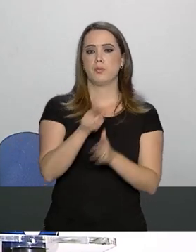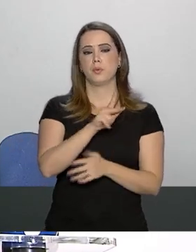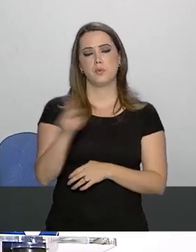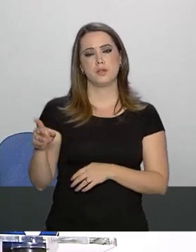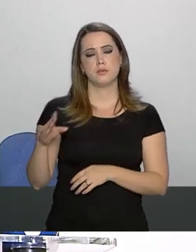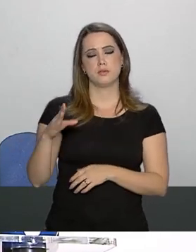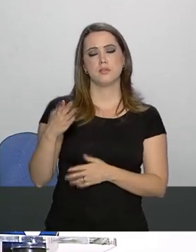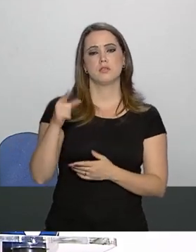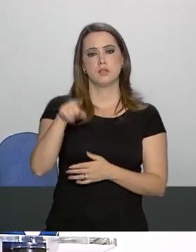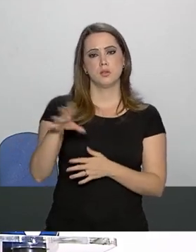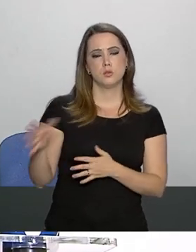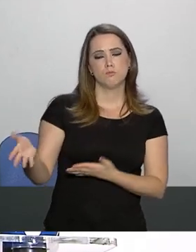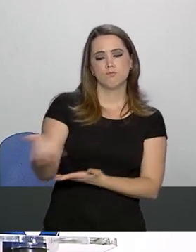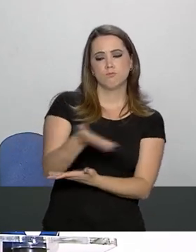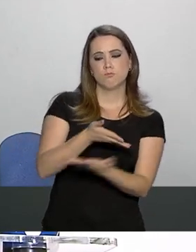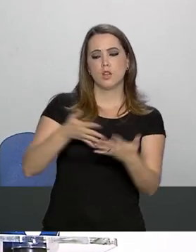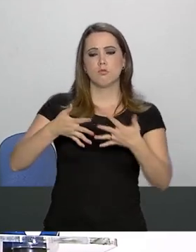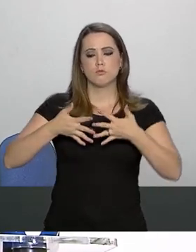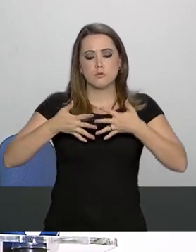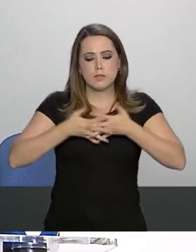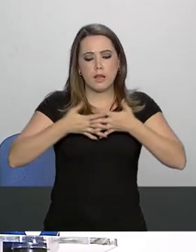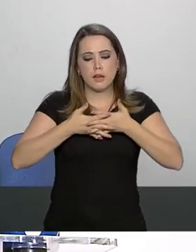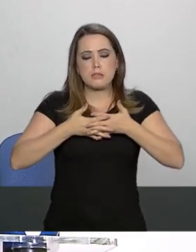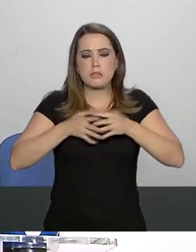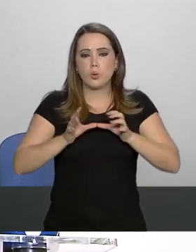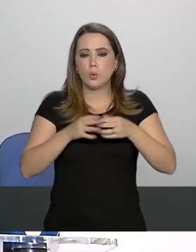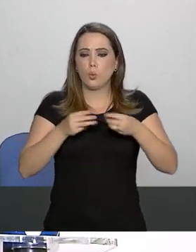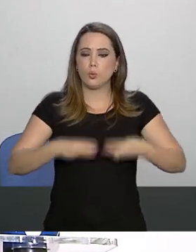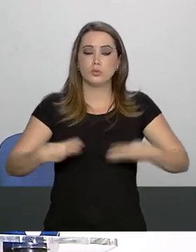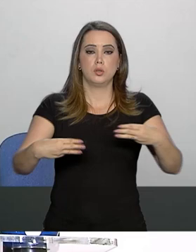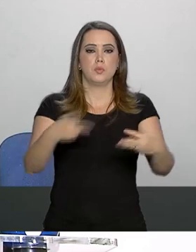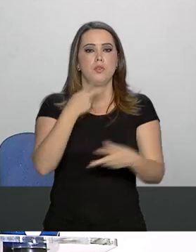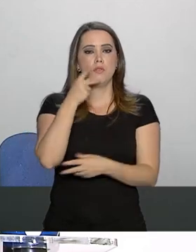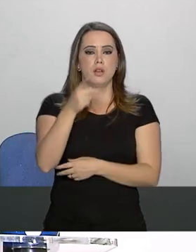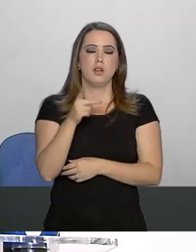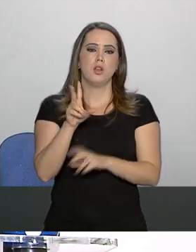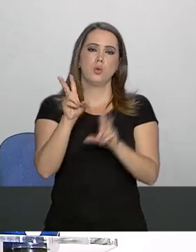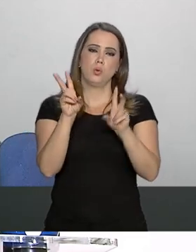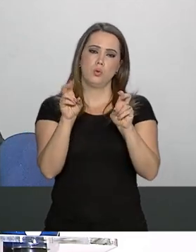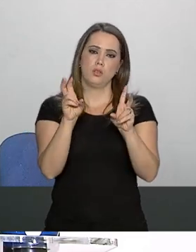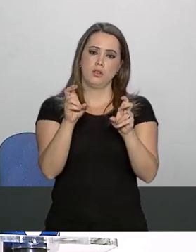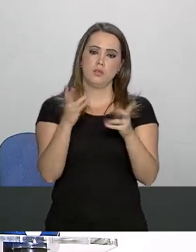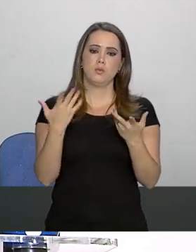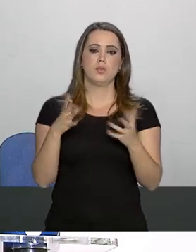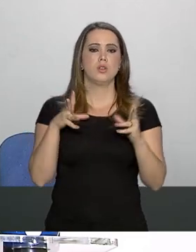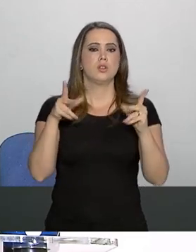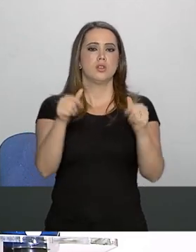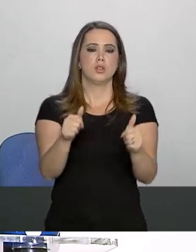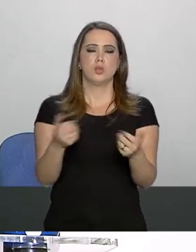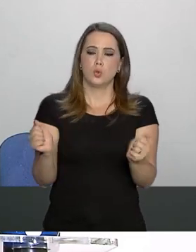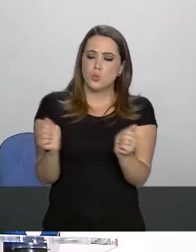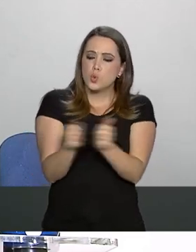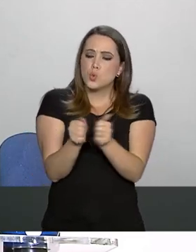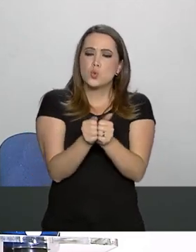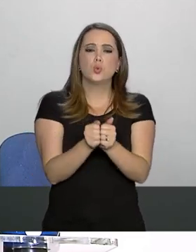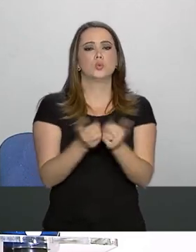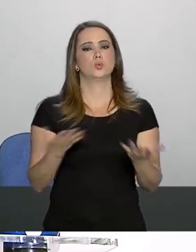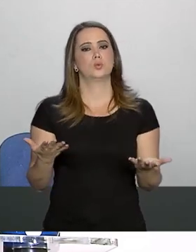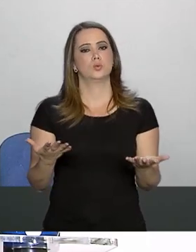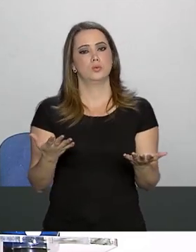integração eu diria usando um termo um pouco mais conhecido da garotadeira está todo mundo pegando junto